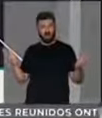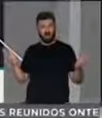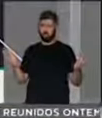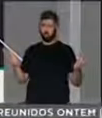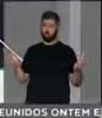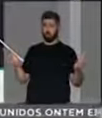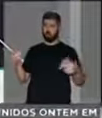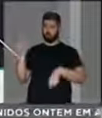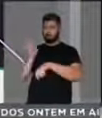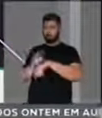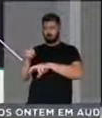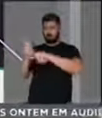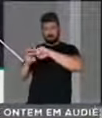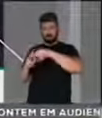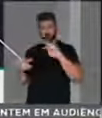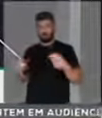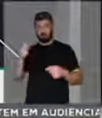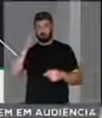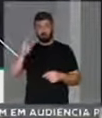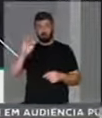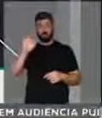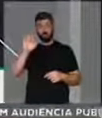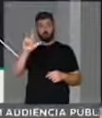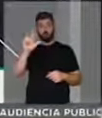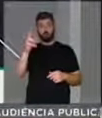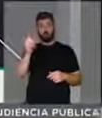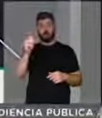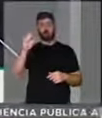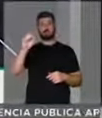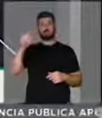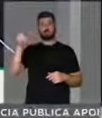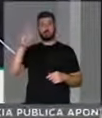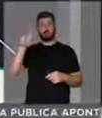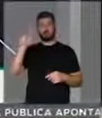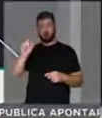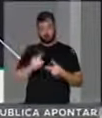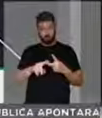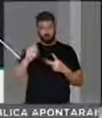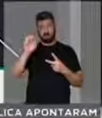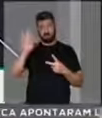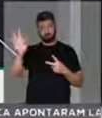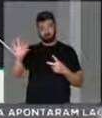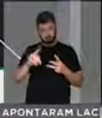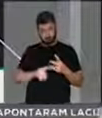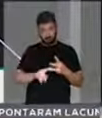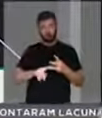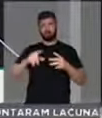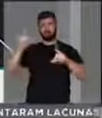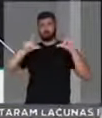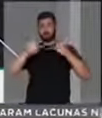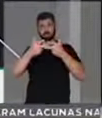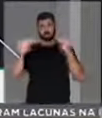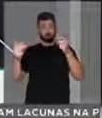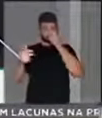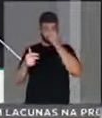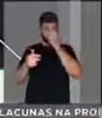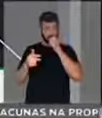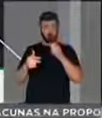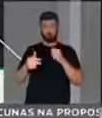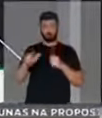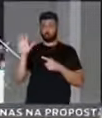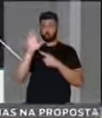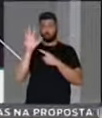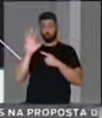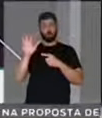Nós vimos isso na Folha de São Paulo, na SBT, na grande imprensa e o Lula não está